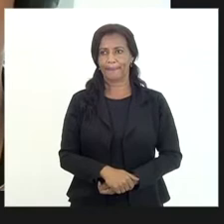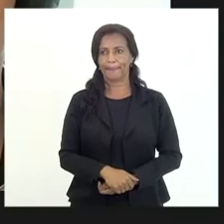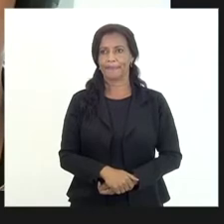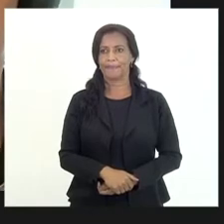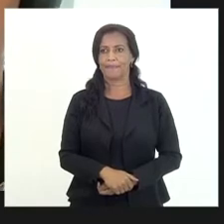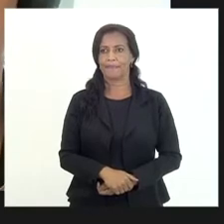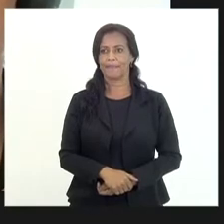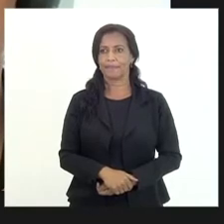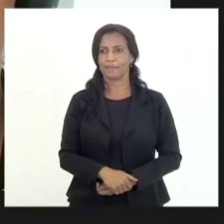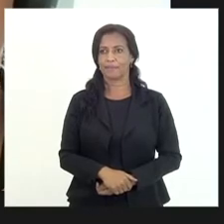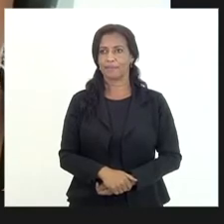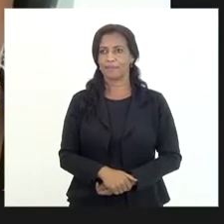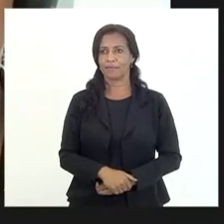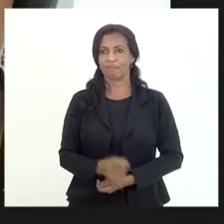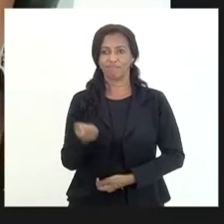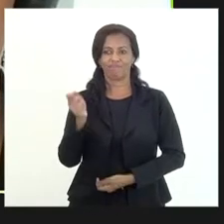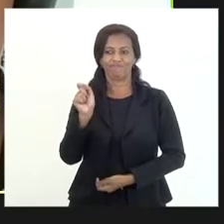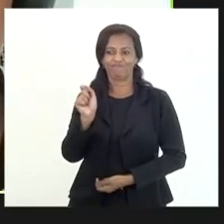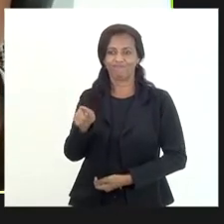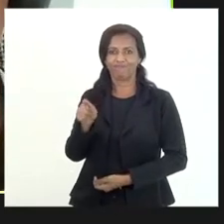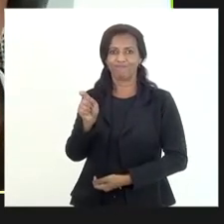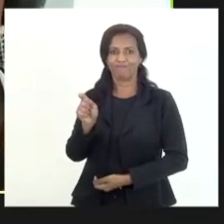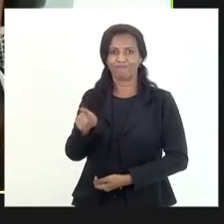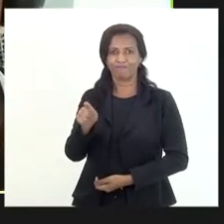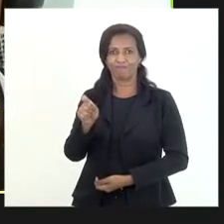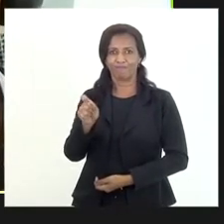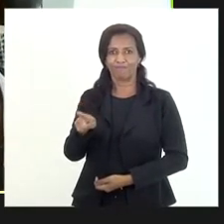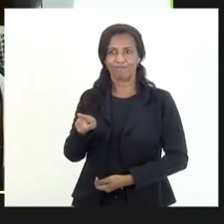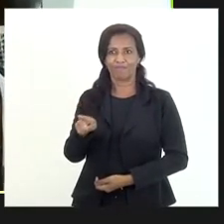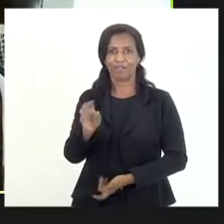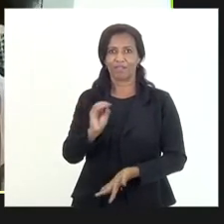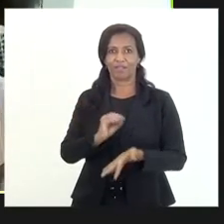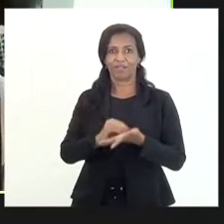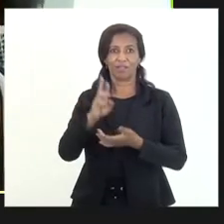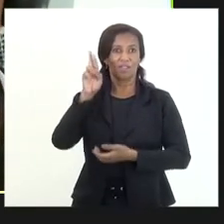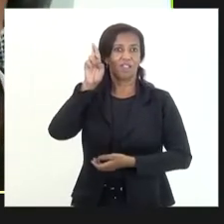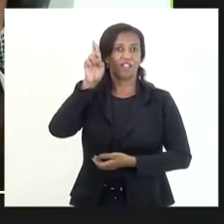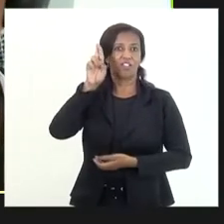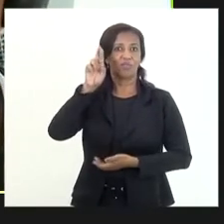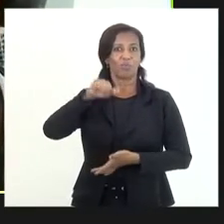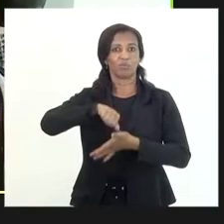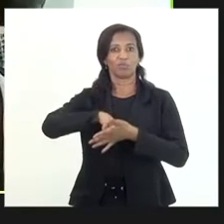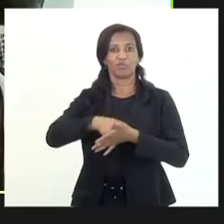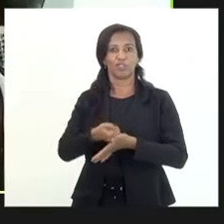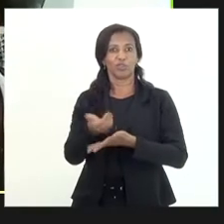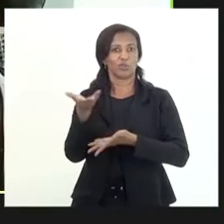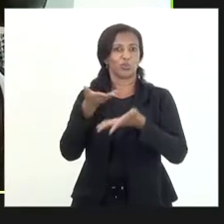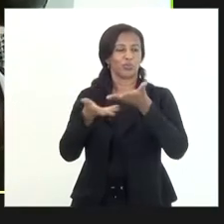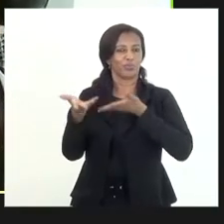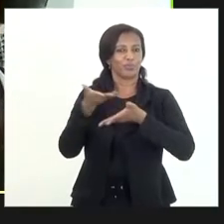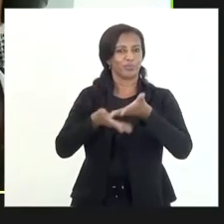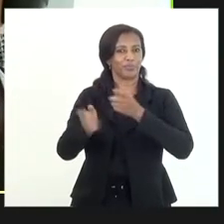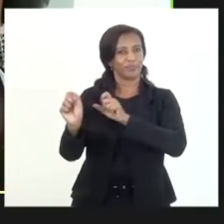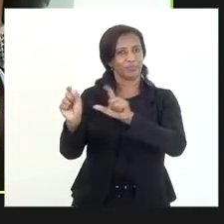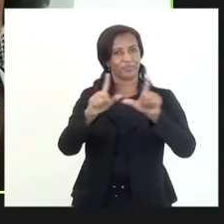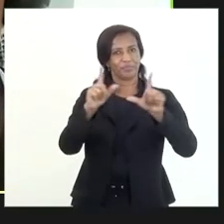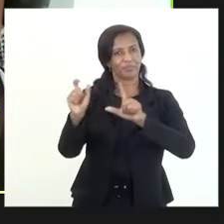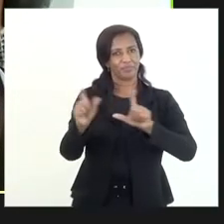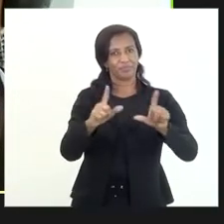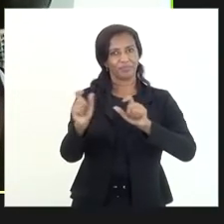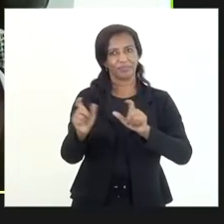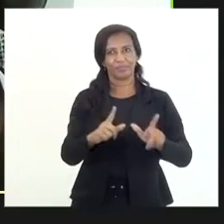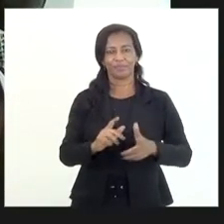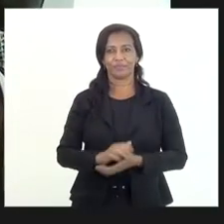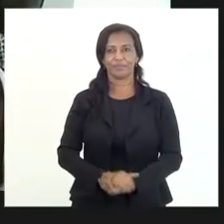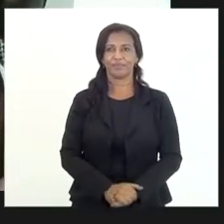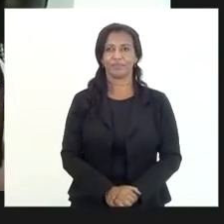o clico aqui para habilitar diz que o responsável pelo vídeo desabilitou o compartilhamento de tela é a mensagem que aparece